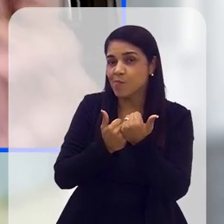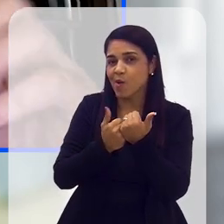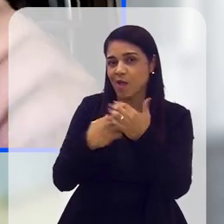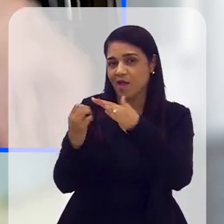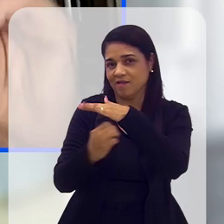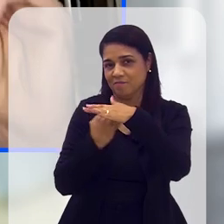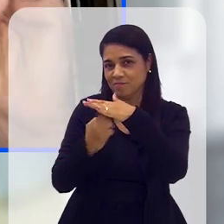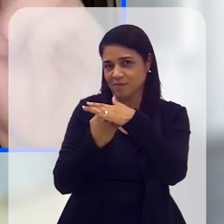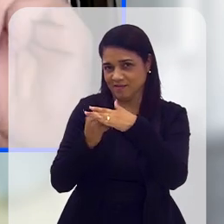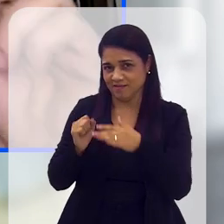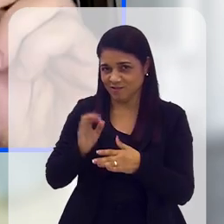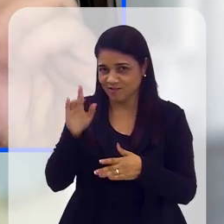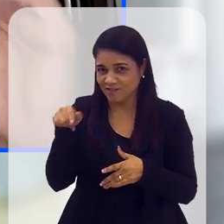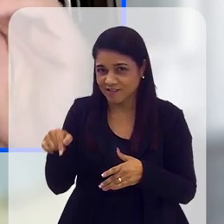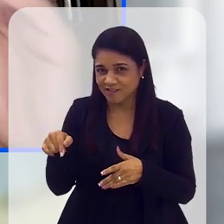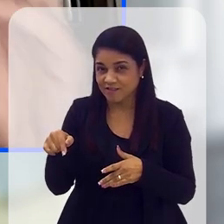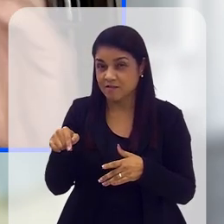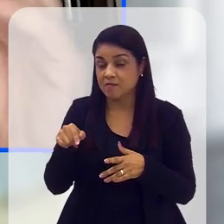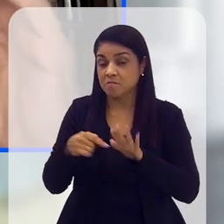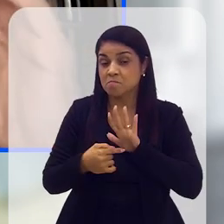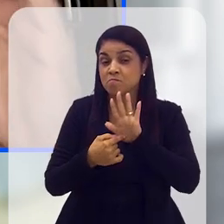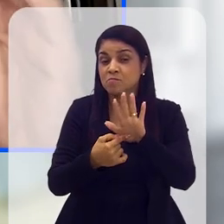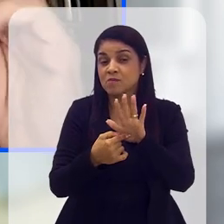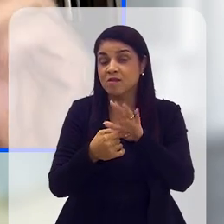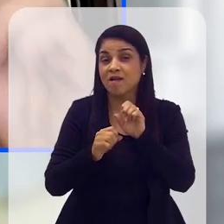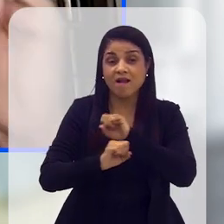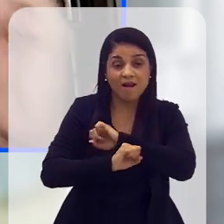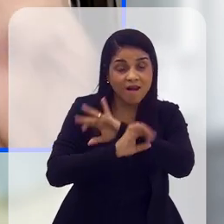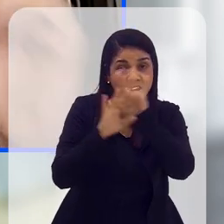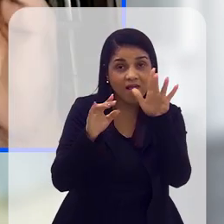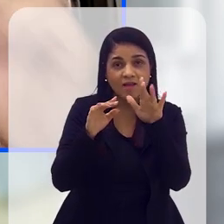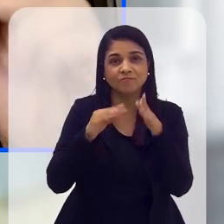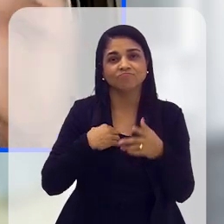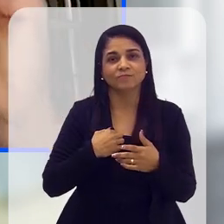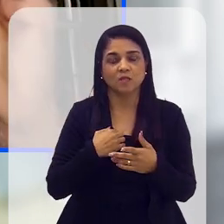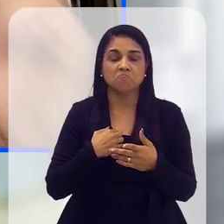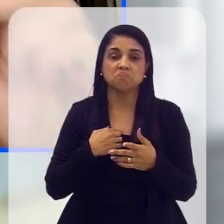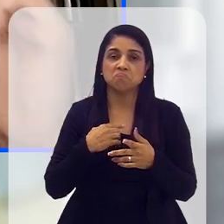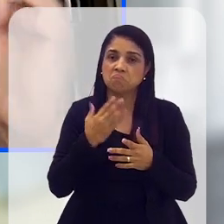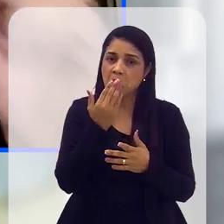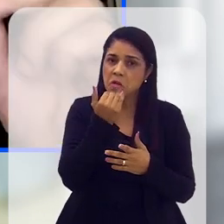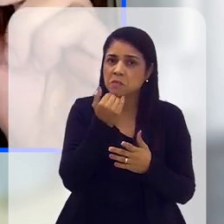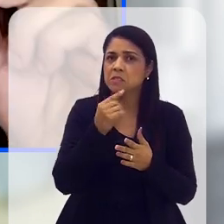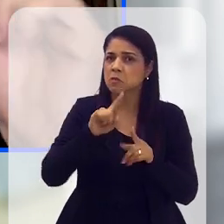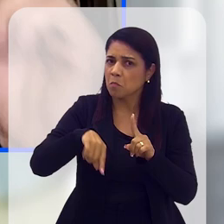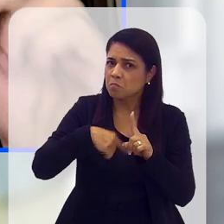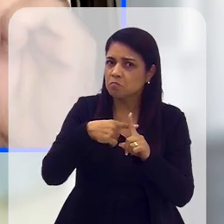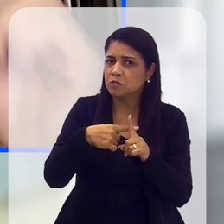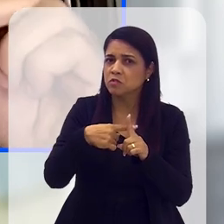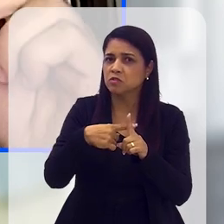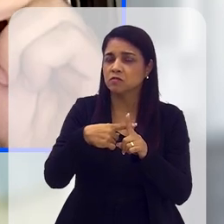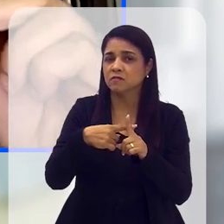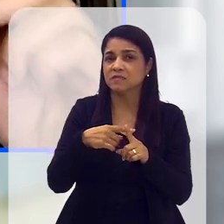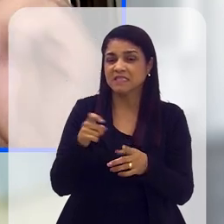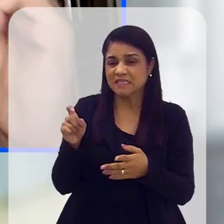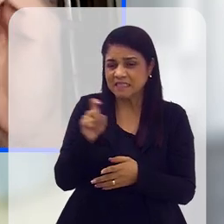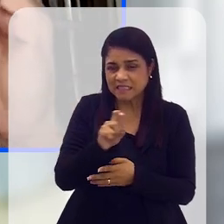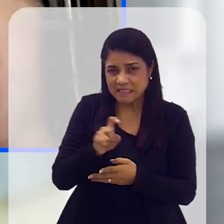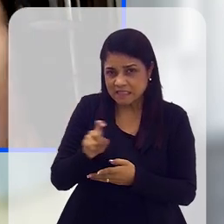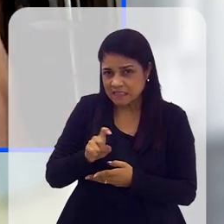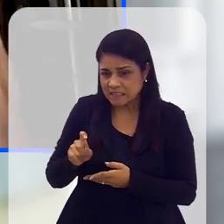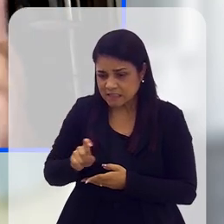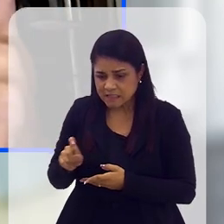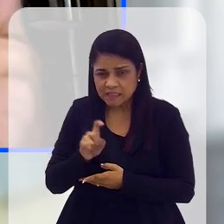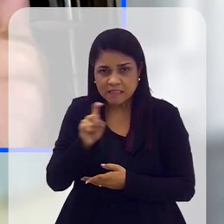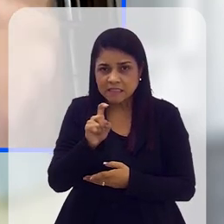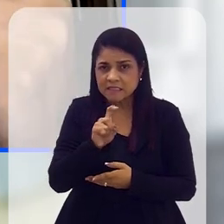à questão alimentar, eu tenho que dizer de uma maneira muito clara o seguinte, nós temos um modelo muito positivo de alimentação no Brasil, que